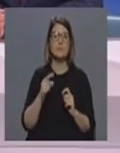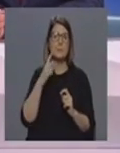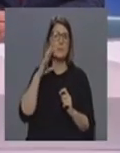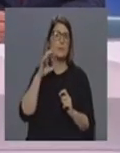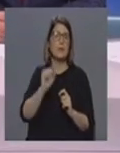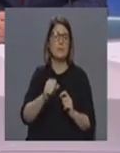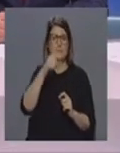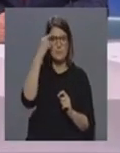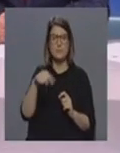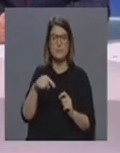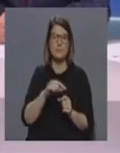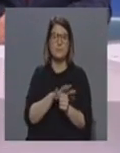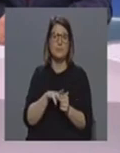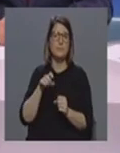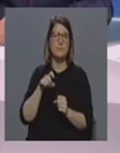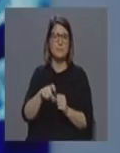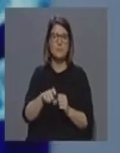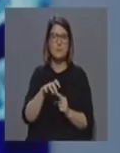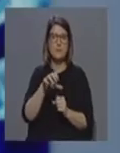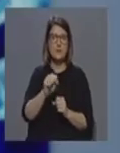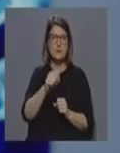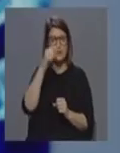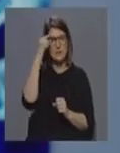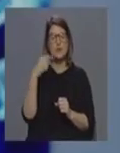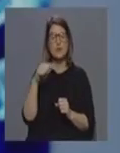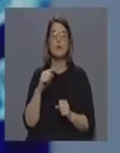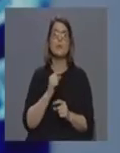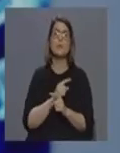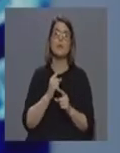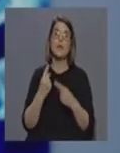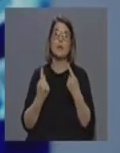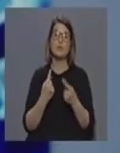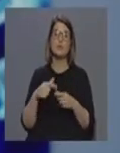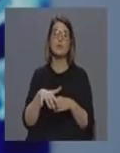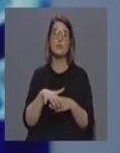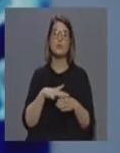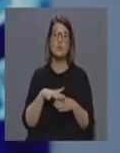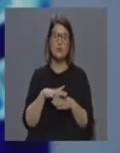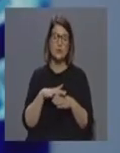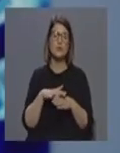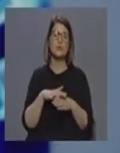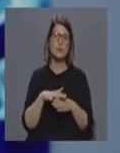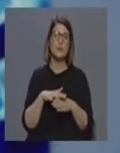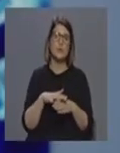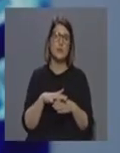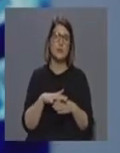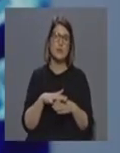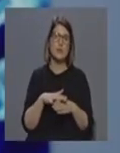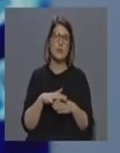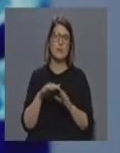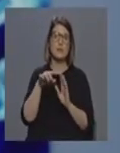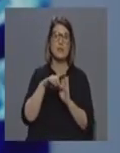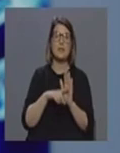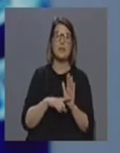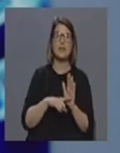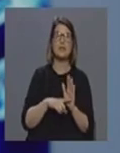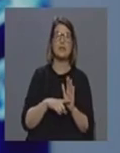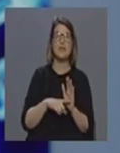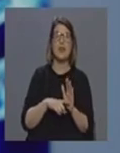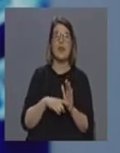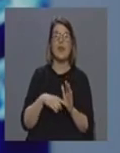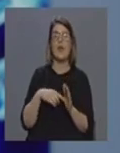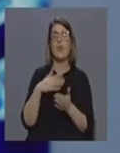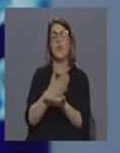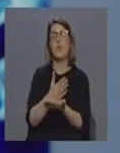deste novo coronavírus, que, entanto, digamos que, em alguns contextos, retardou a implementação de medidas. E nós todos,